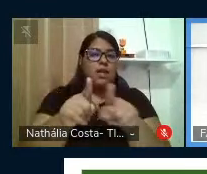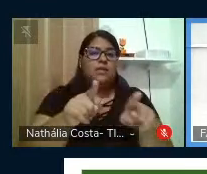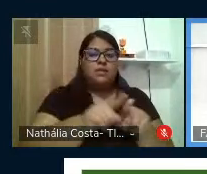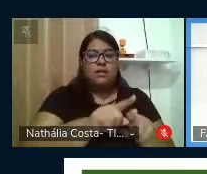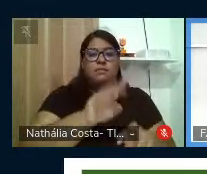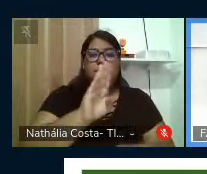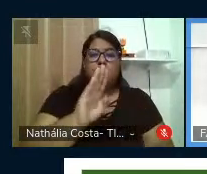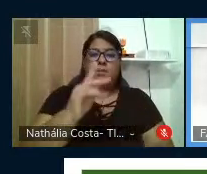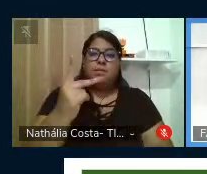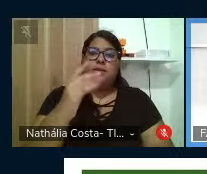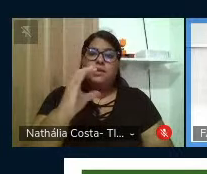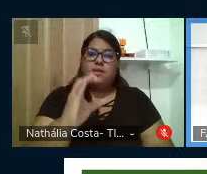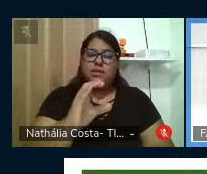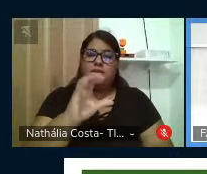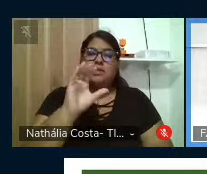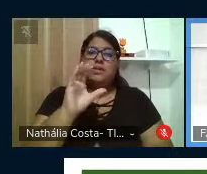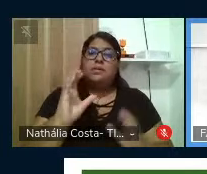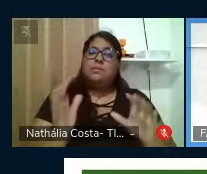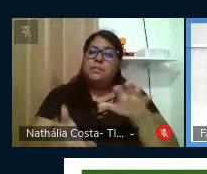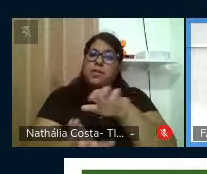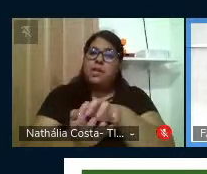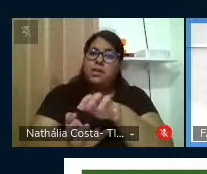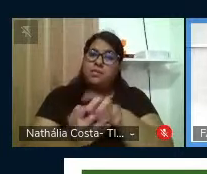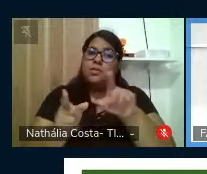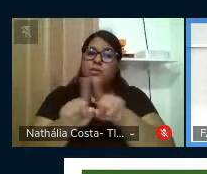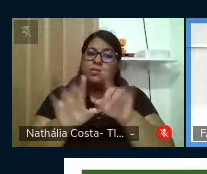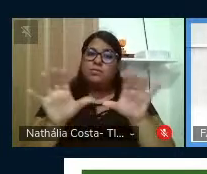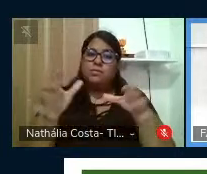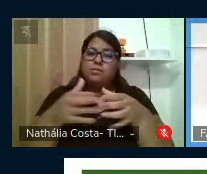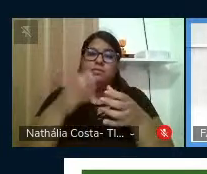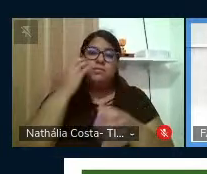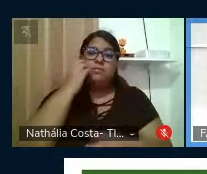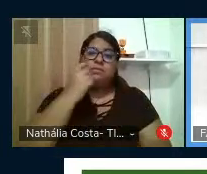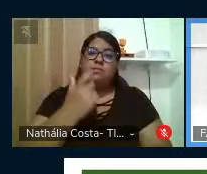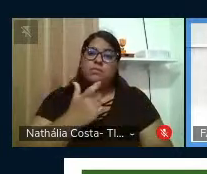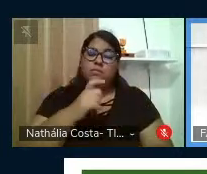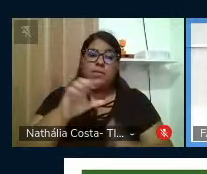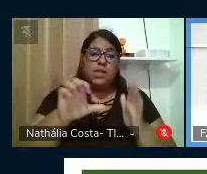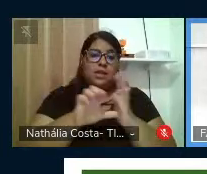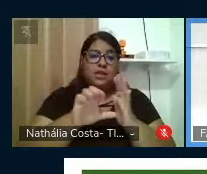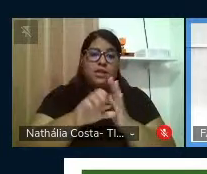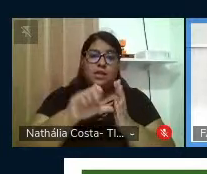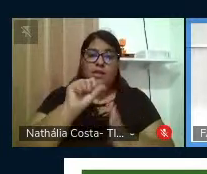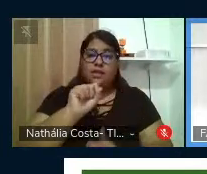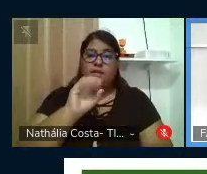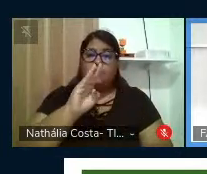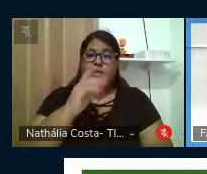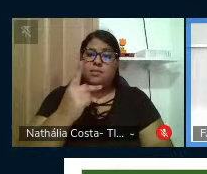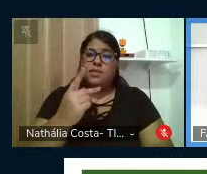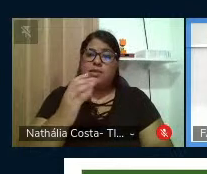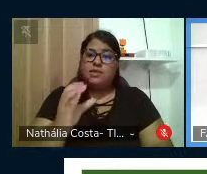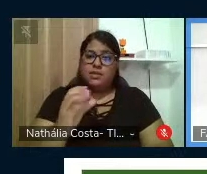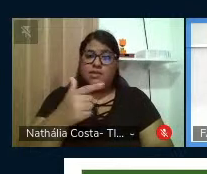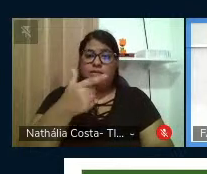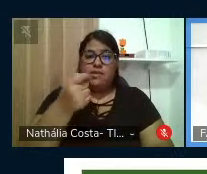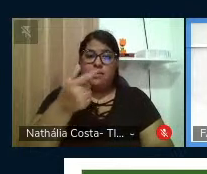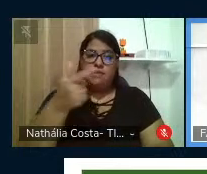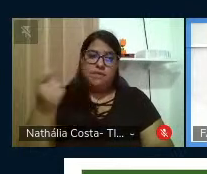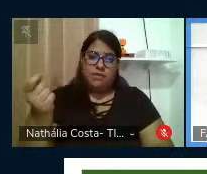Pernambuco e a Cátedra Paulo Freire, viabilizada através do edital SBPC Vai à Escola de 2020.